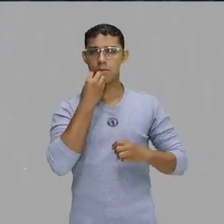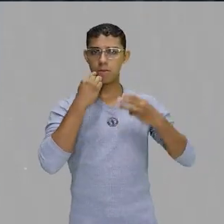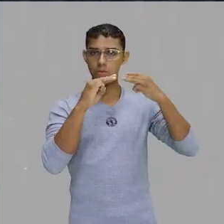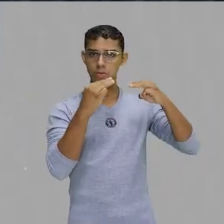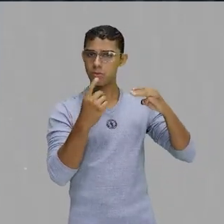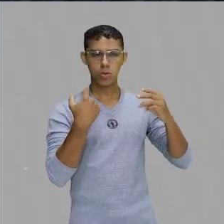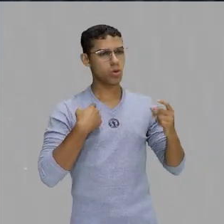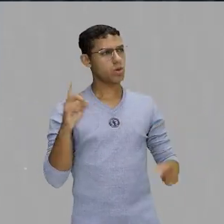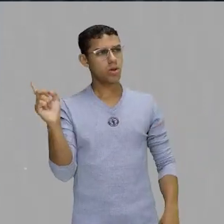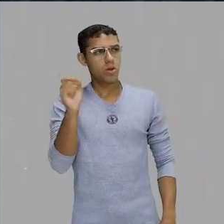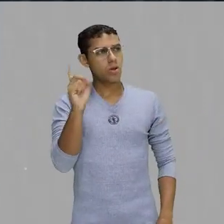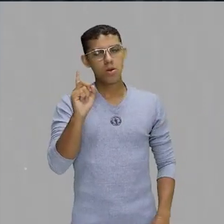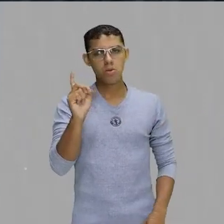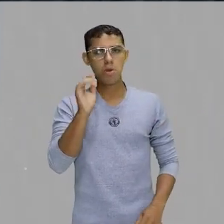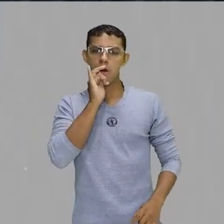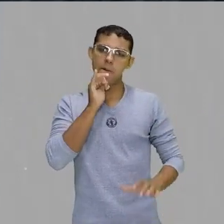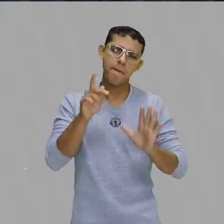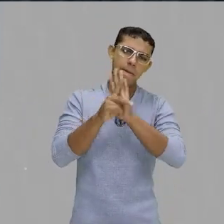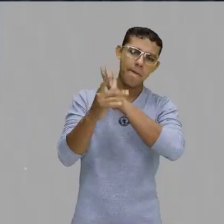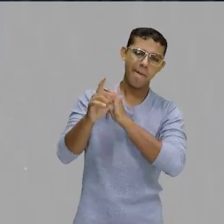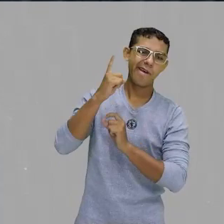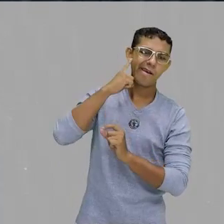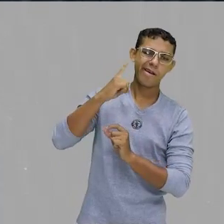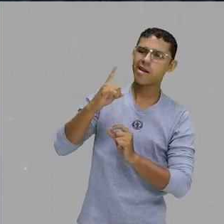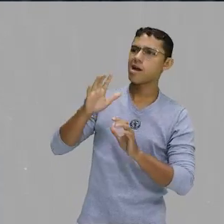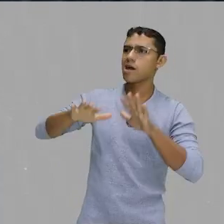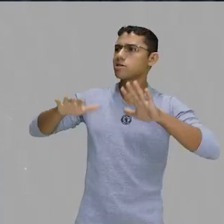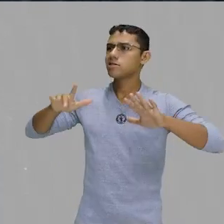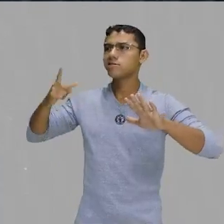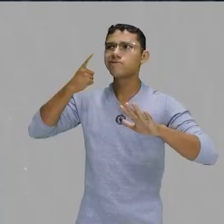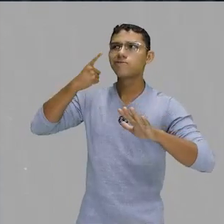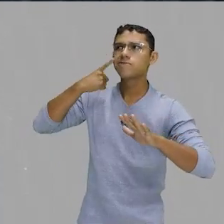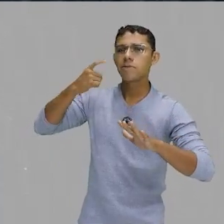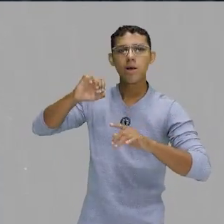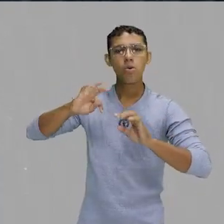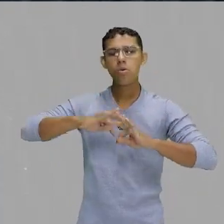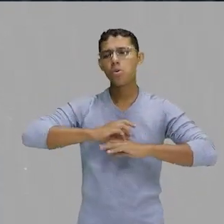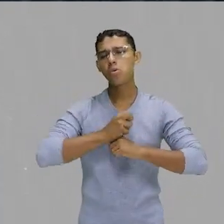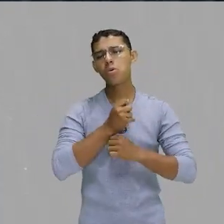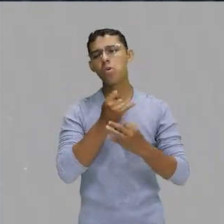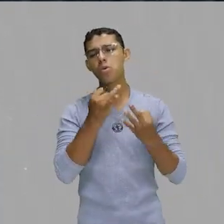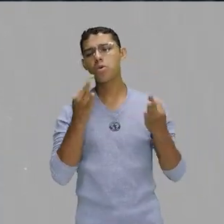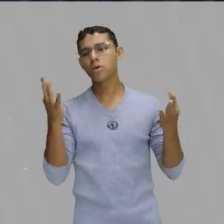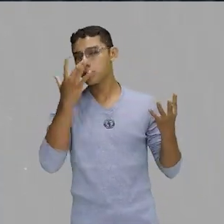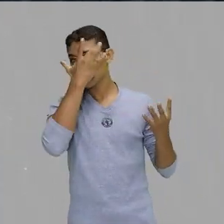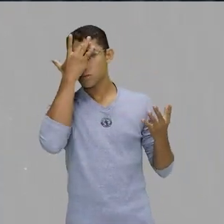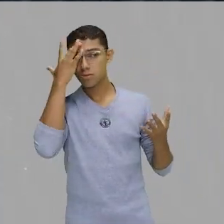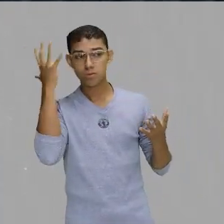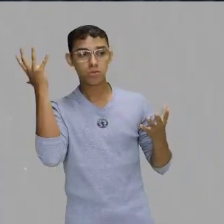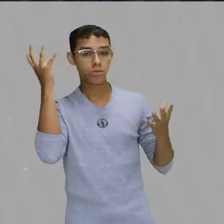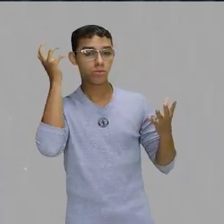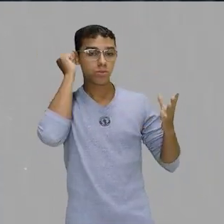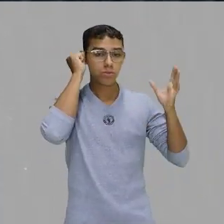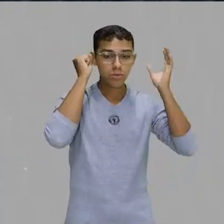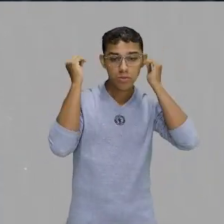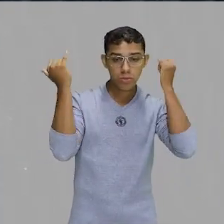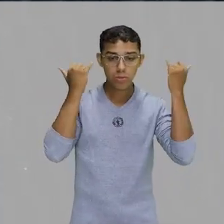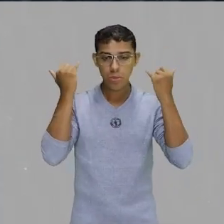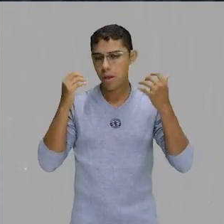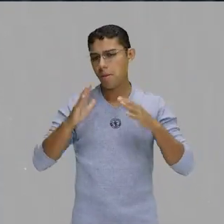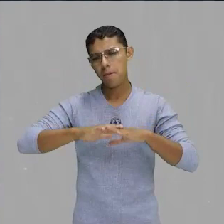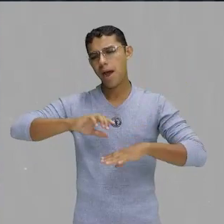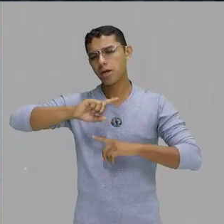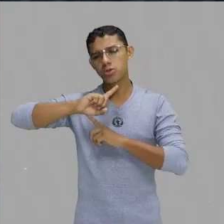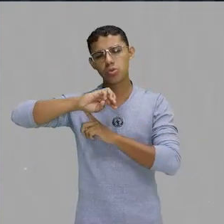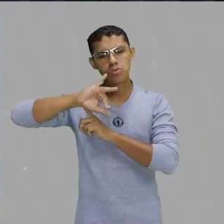não deixam dúvida quando você vê a quantidade de pessoas que estão ouvindo, né? Mais de um milhão de pessoas, mais de um milhão de